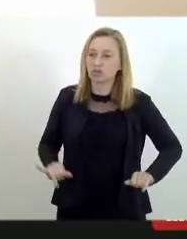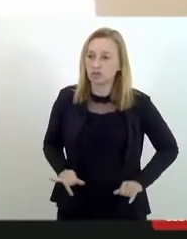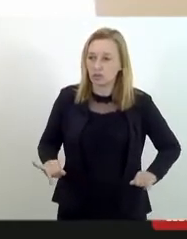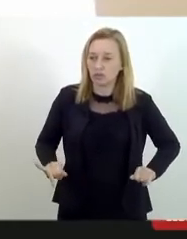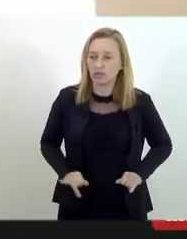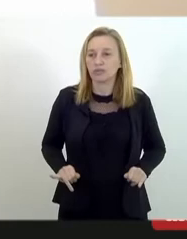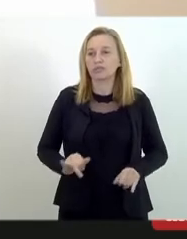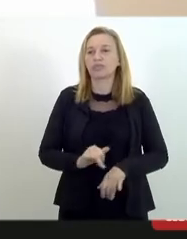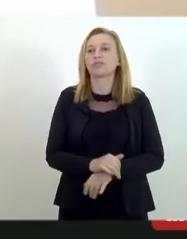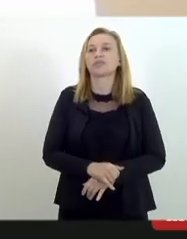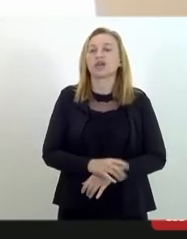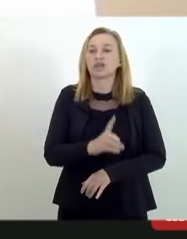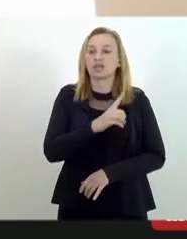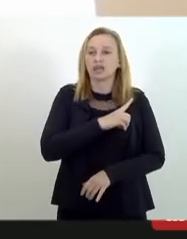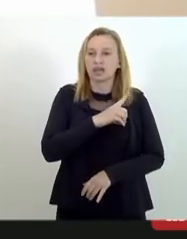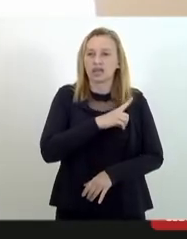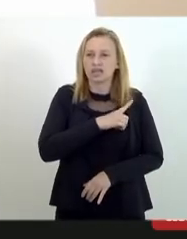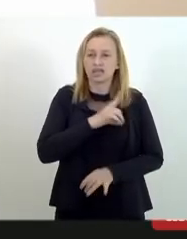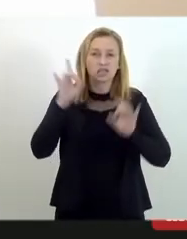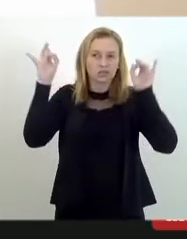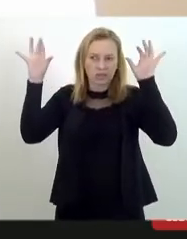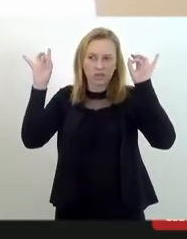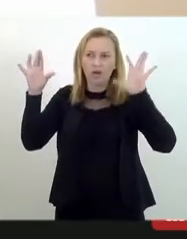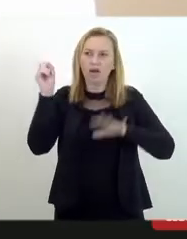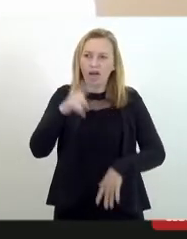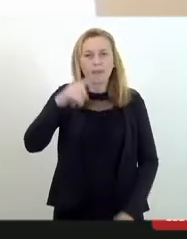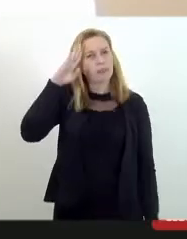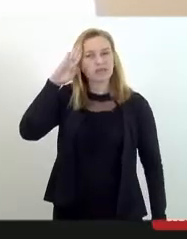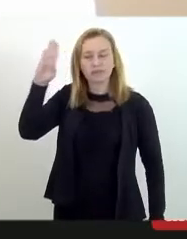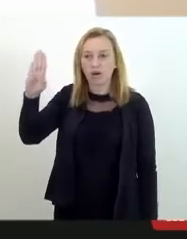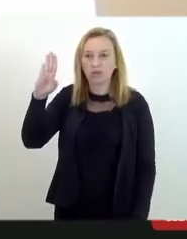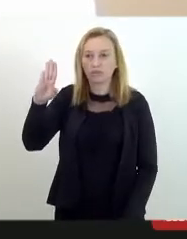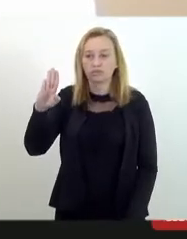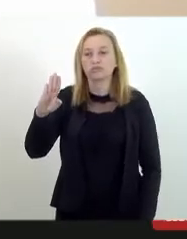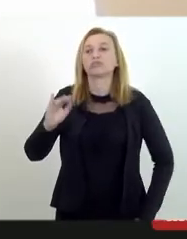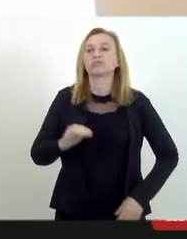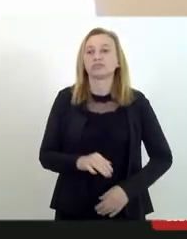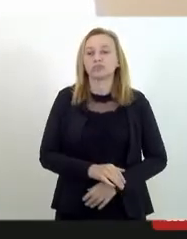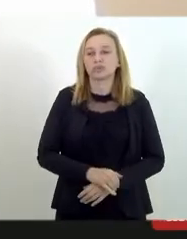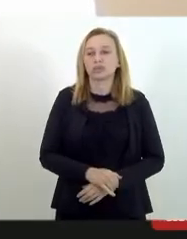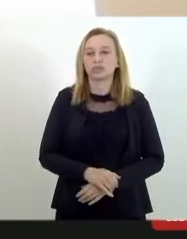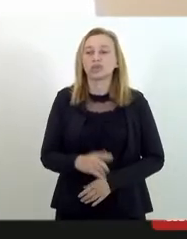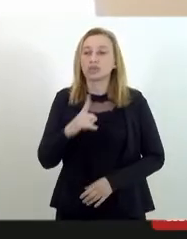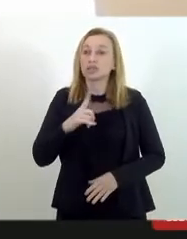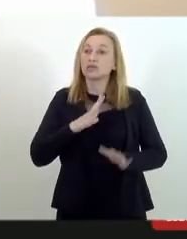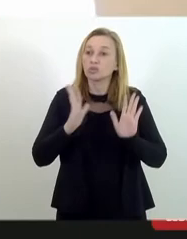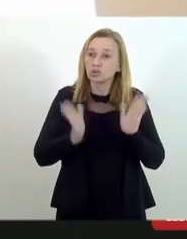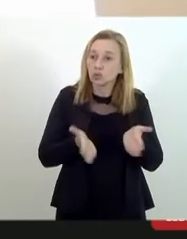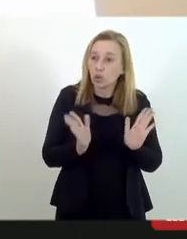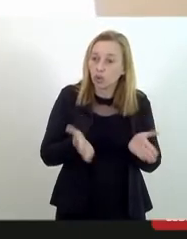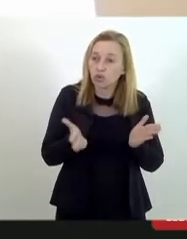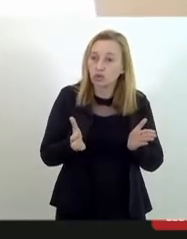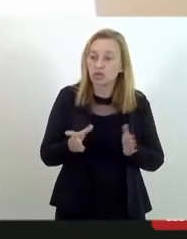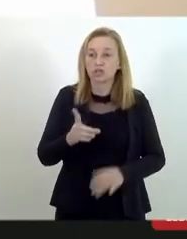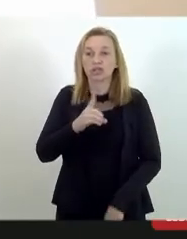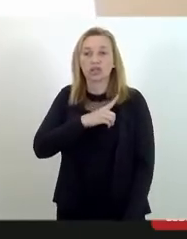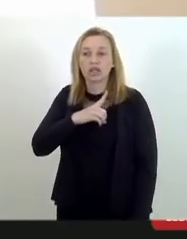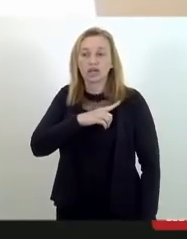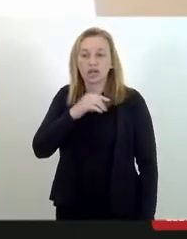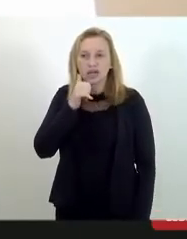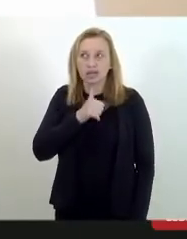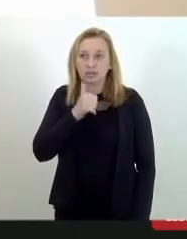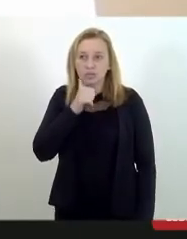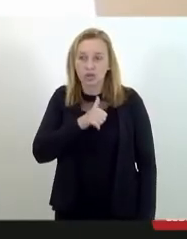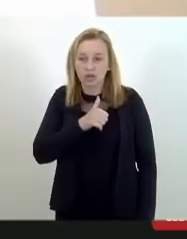A delegacia especializada da Ecrade ela é fundamental, crucial. Temos hoje uma excepcional delegada e tivemos outra